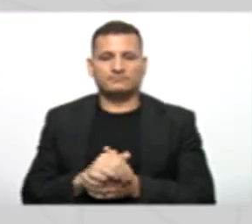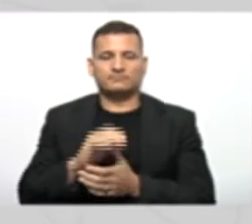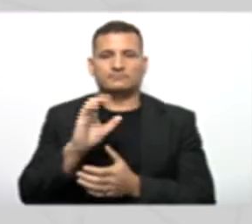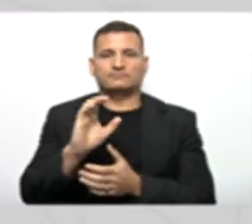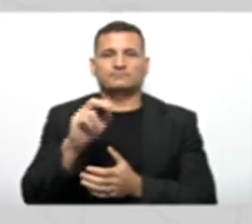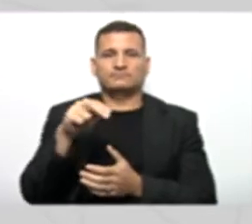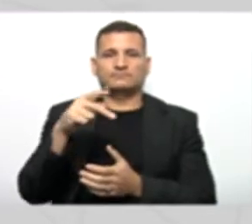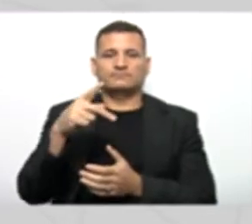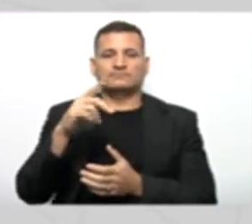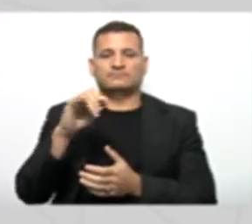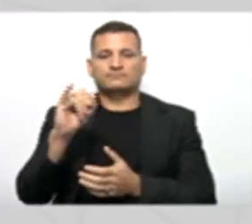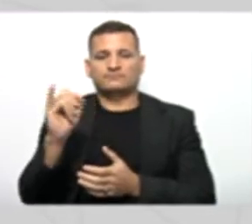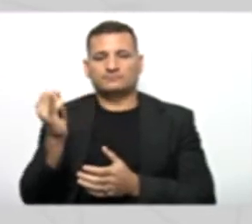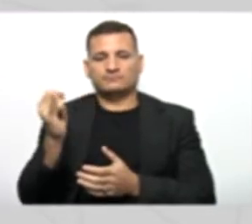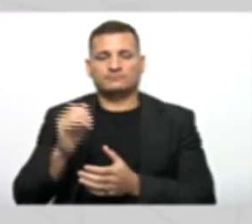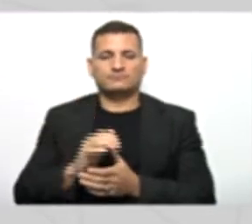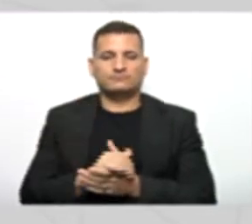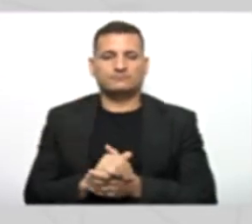CNPJ